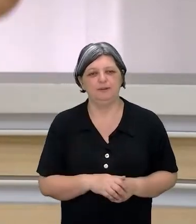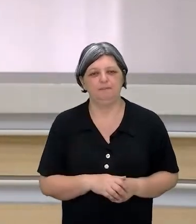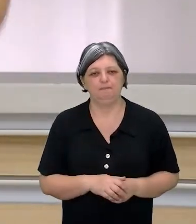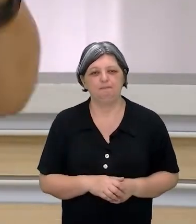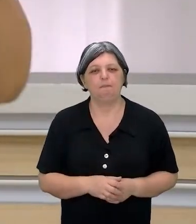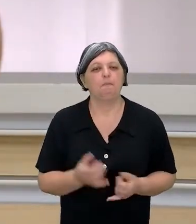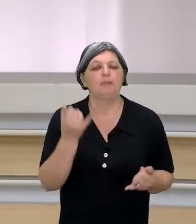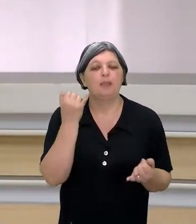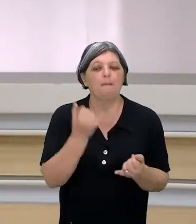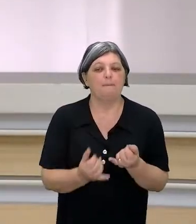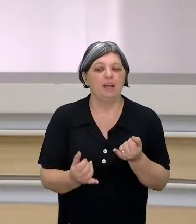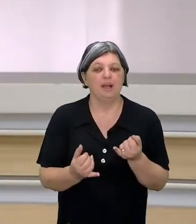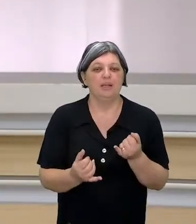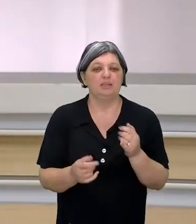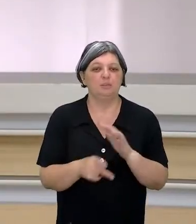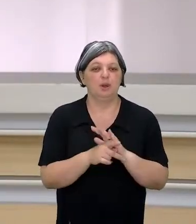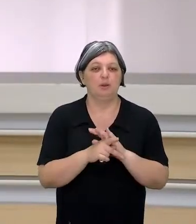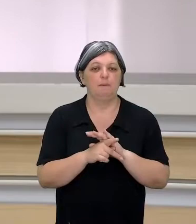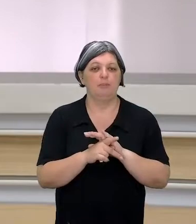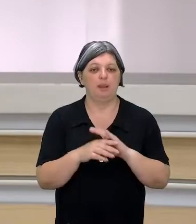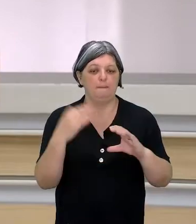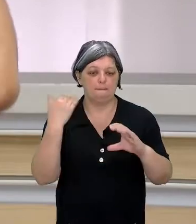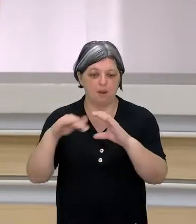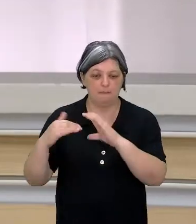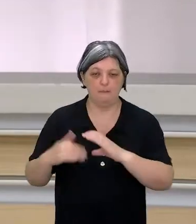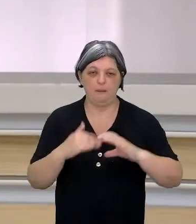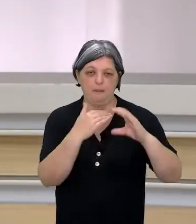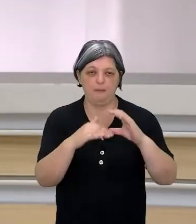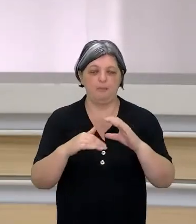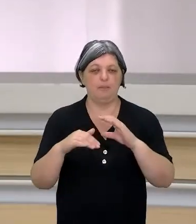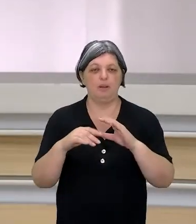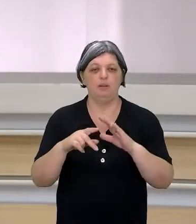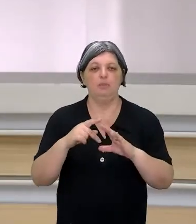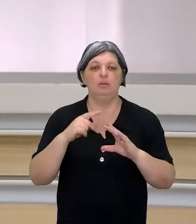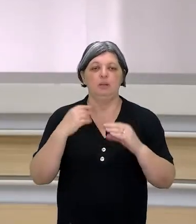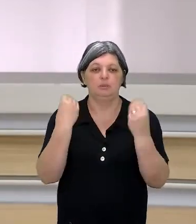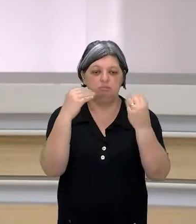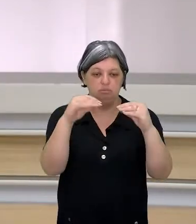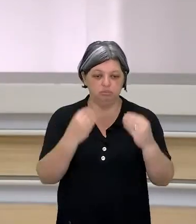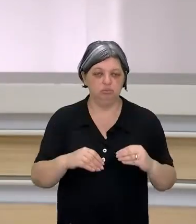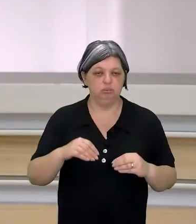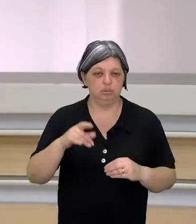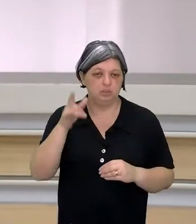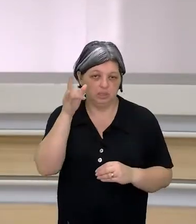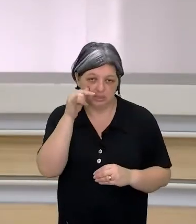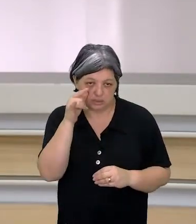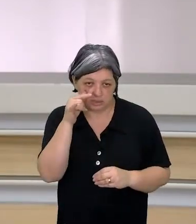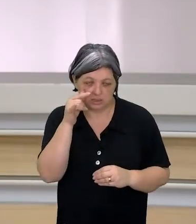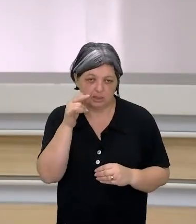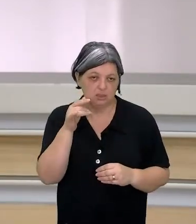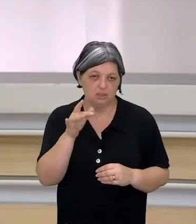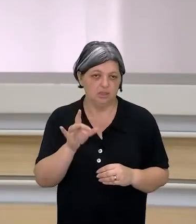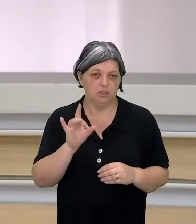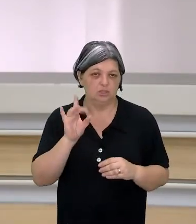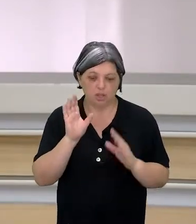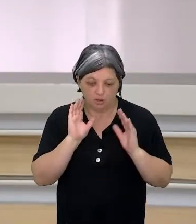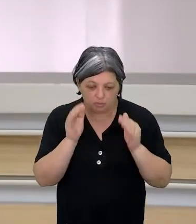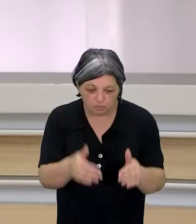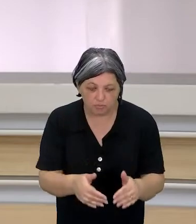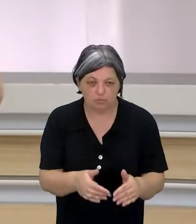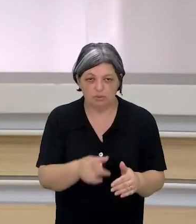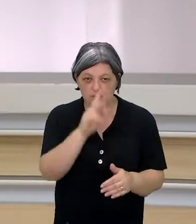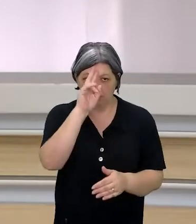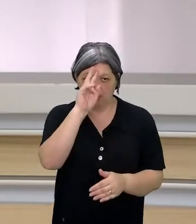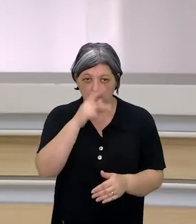a divulgação dessas mensagens para diversos emissores. Quando eu posto algo no meu Instagram, eu não estou focando em mandar uma mensagem pessoal para